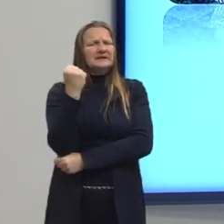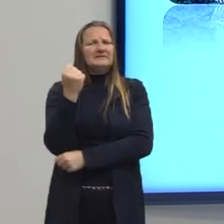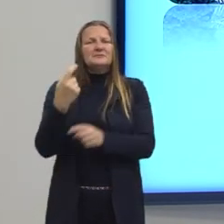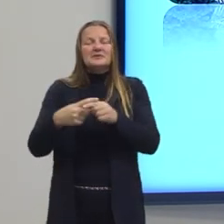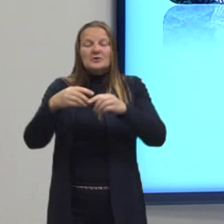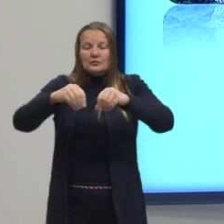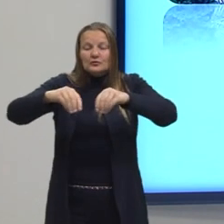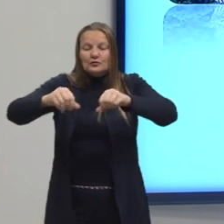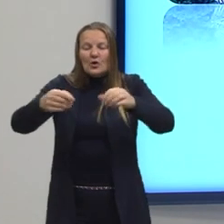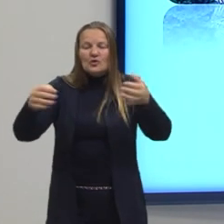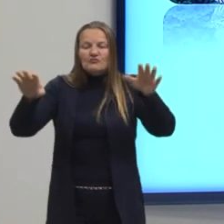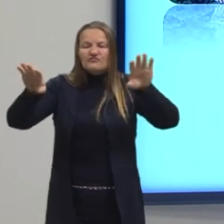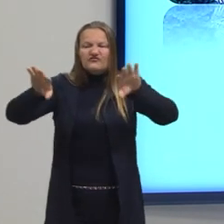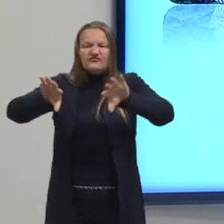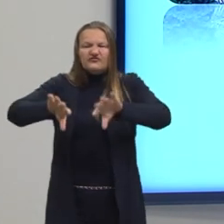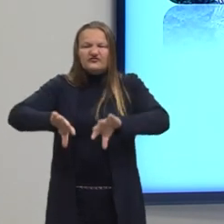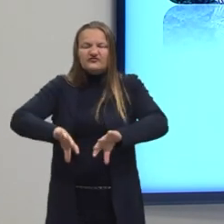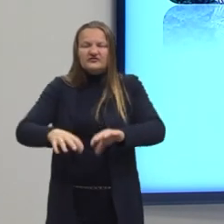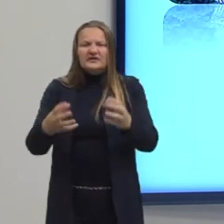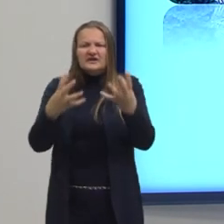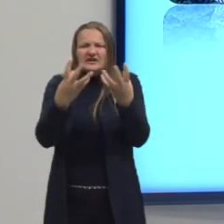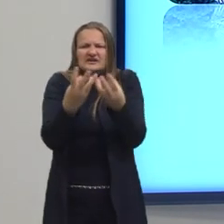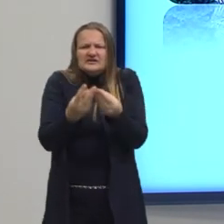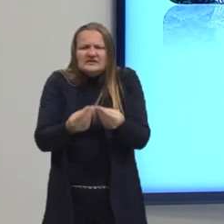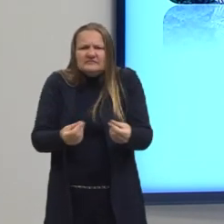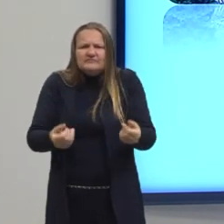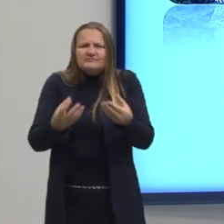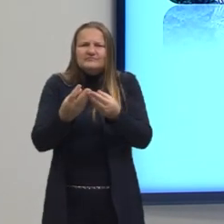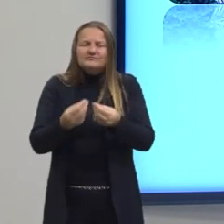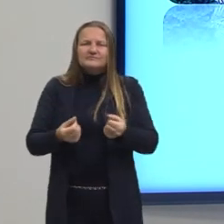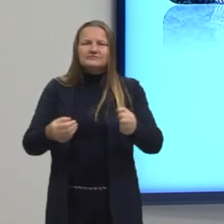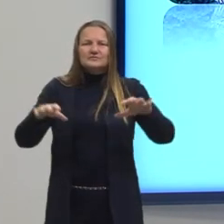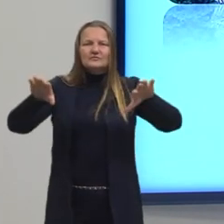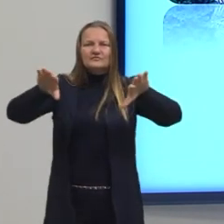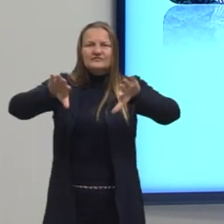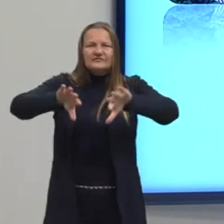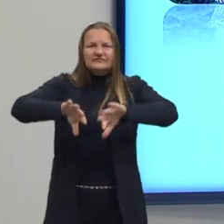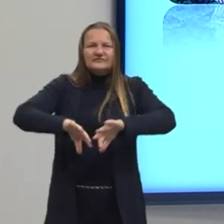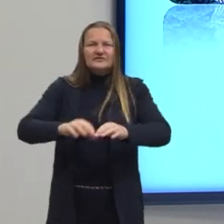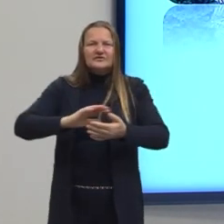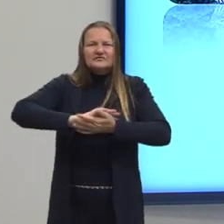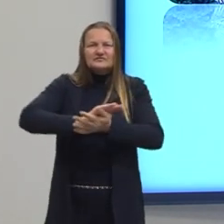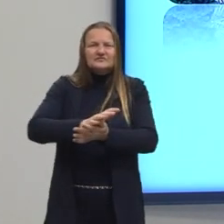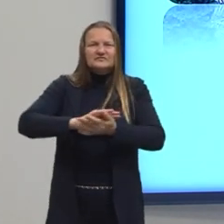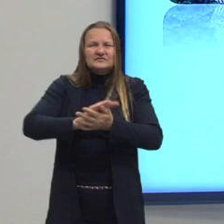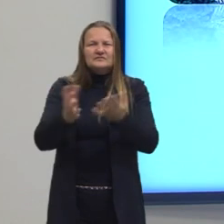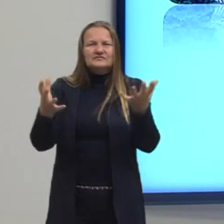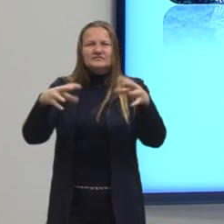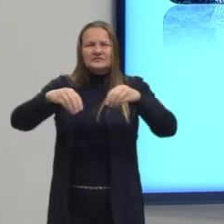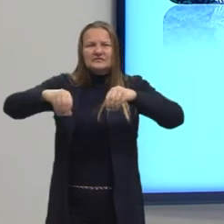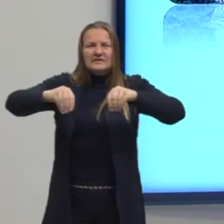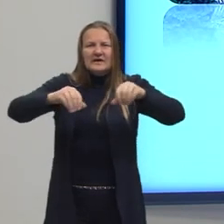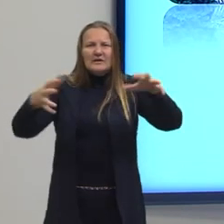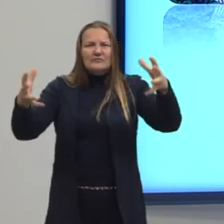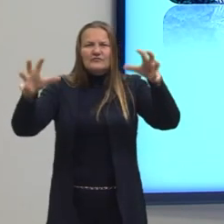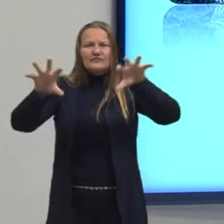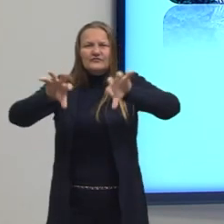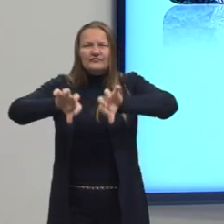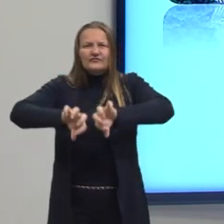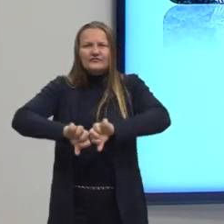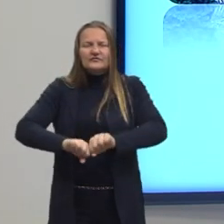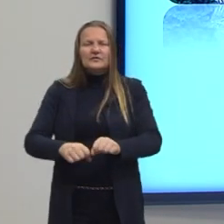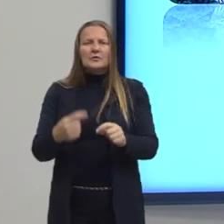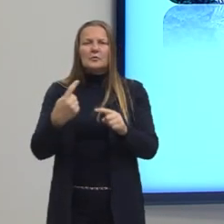solo e do processo de degradação, né? Onde é a destruição aí do solo. E as principais